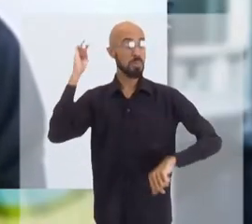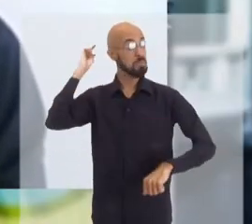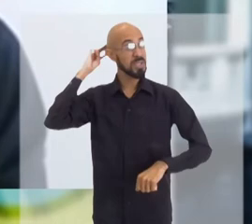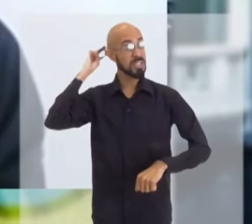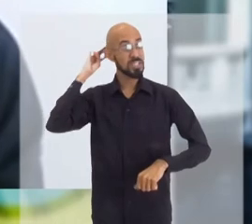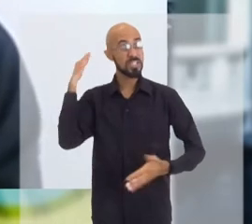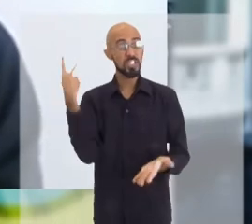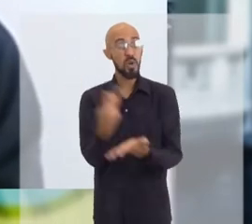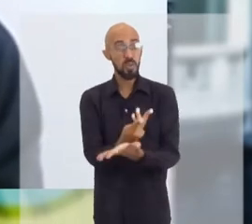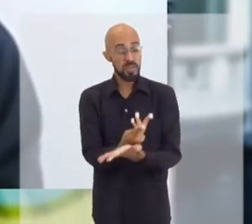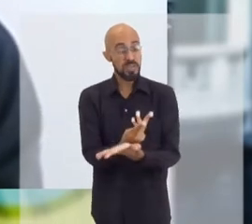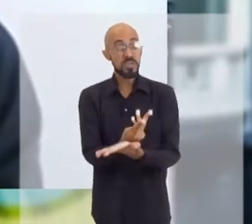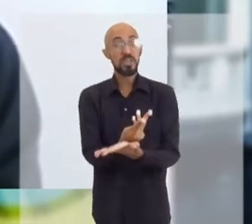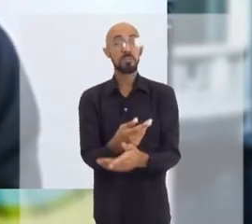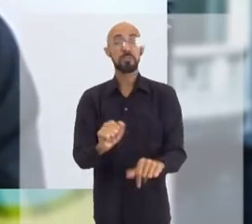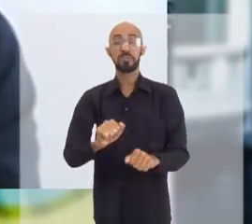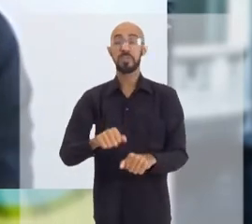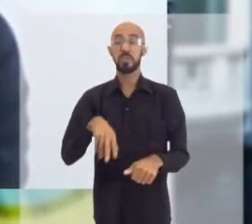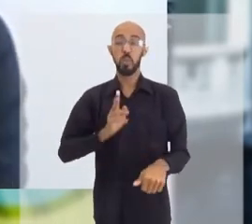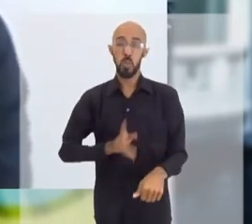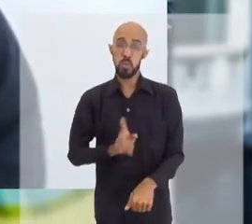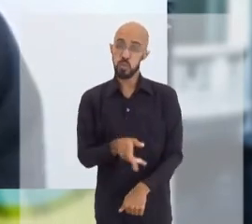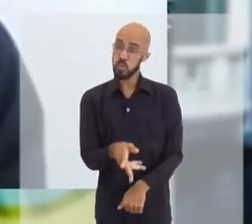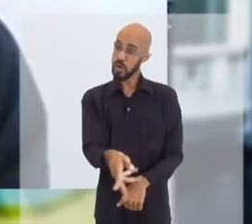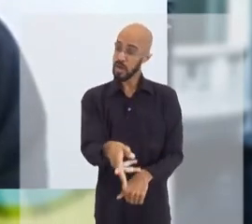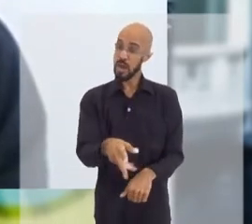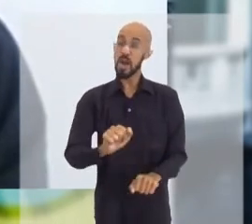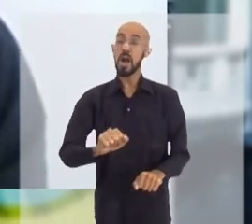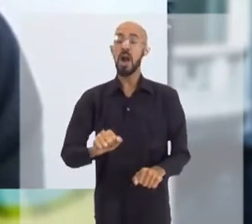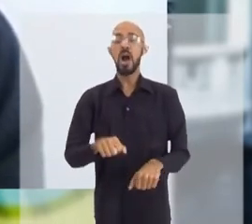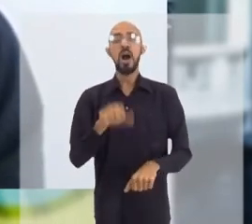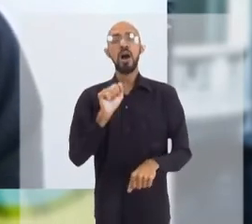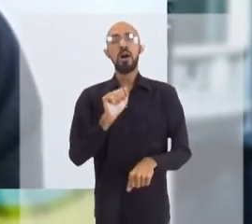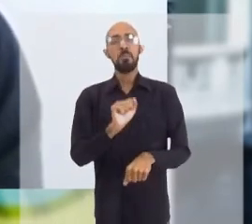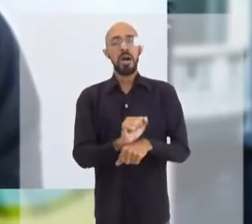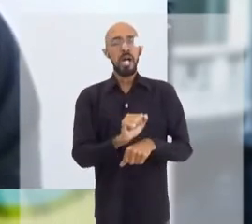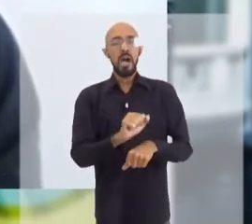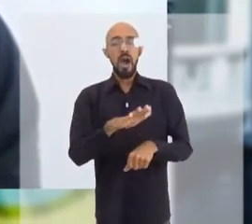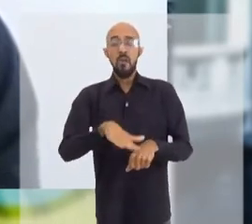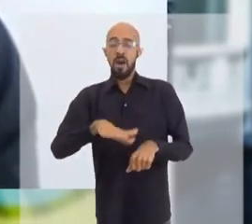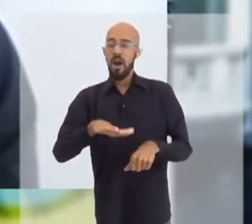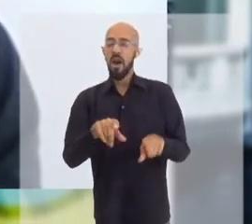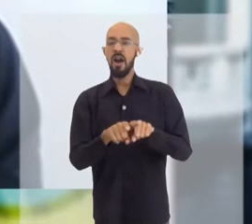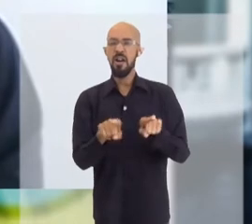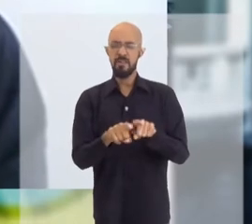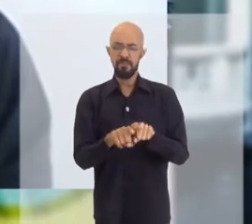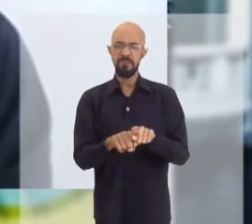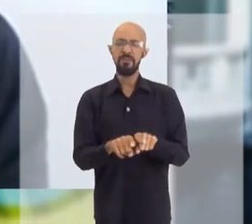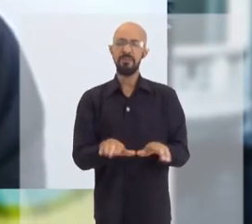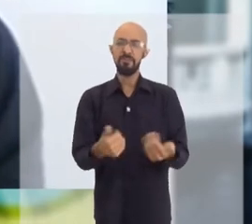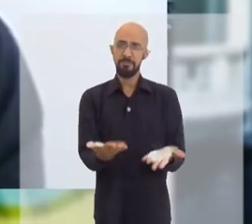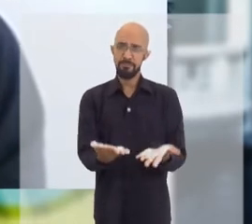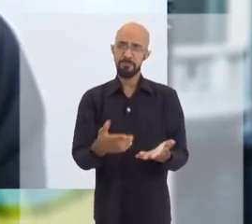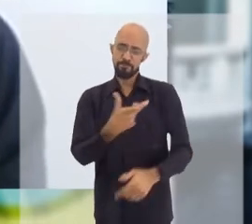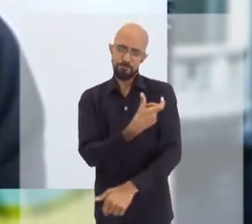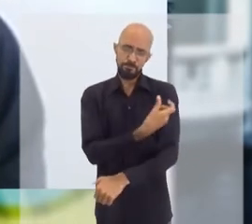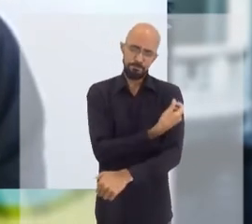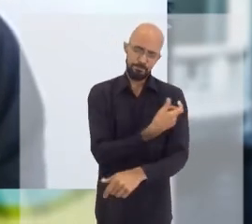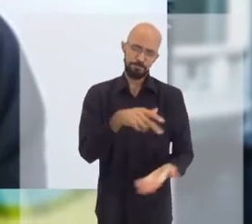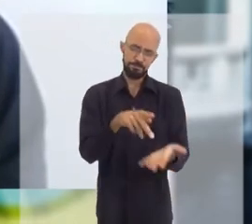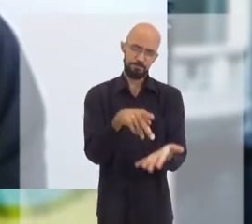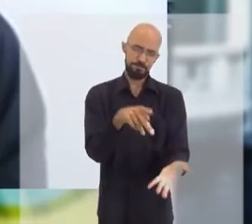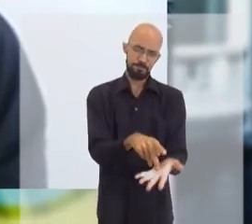de uma meningite, depois de uma doença mais séria, carregando sequelas, uma paralisia infantil, por exemplo, então as vacinas realmente